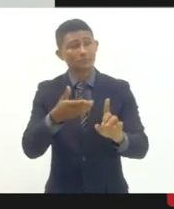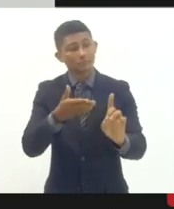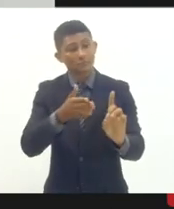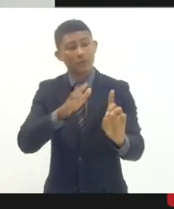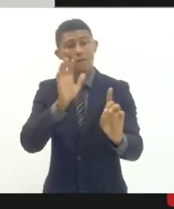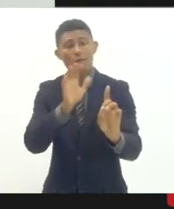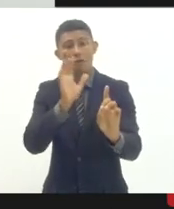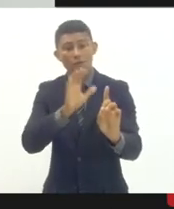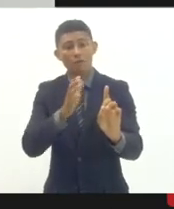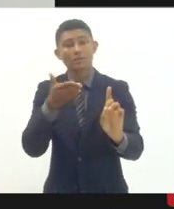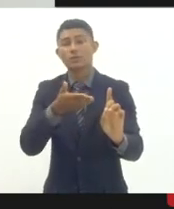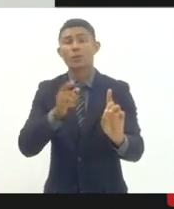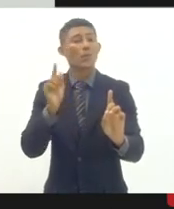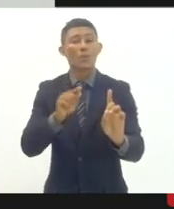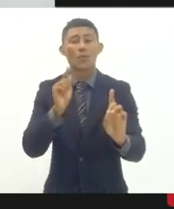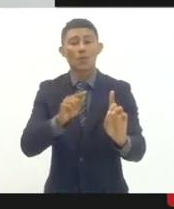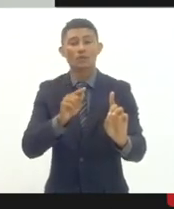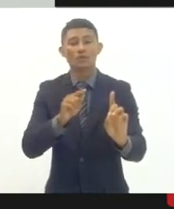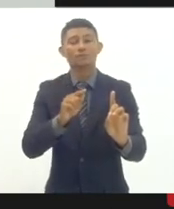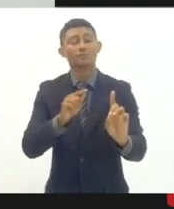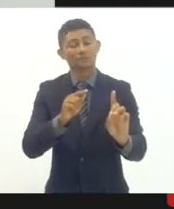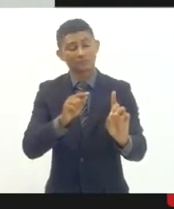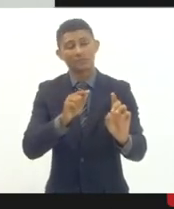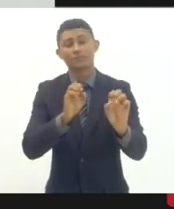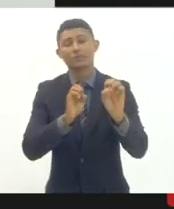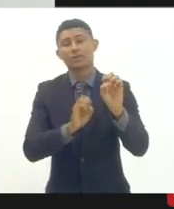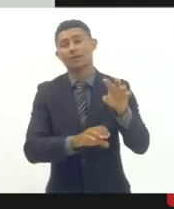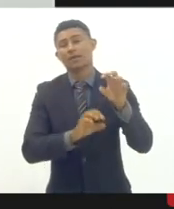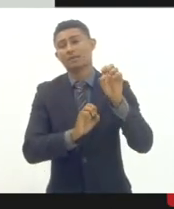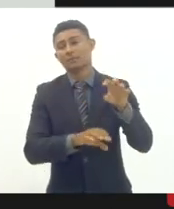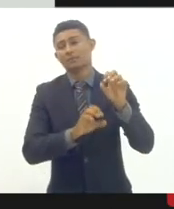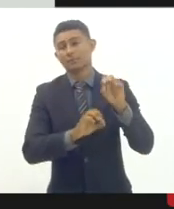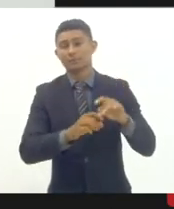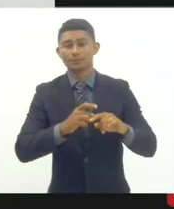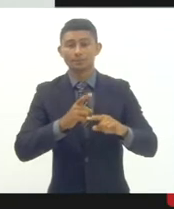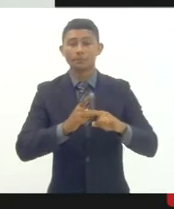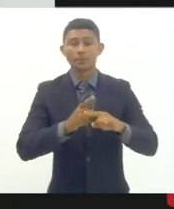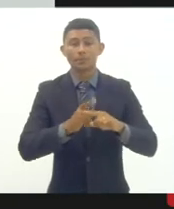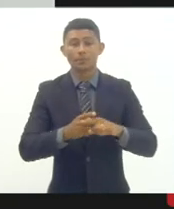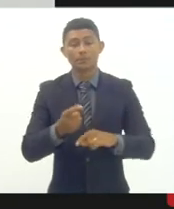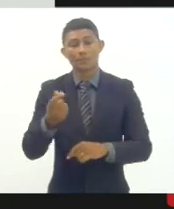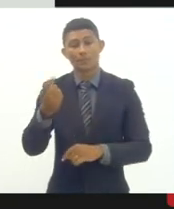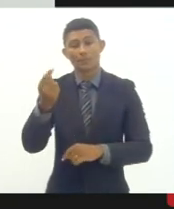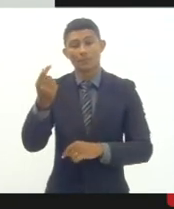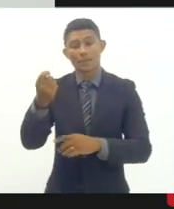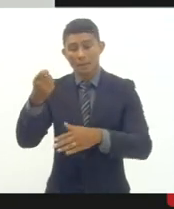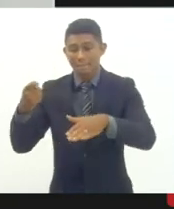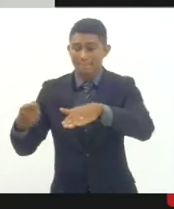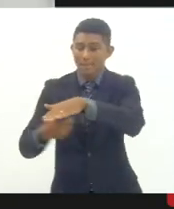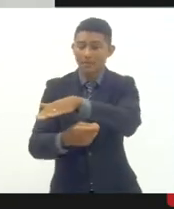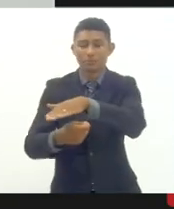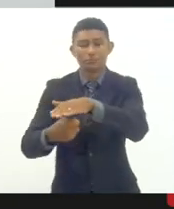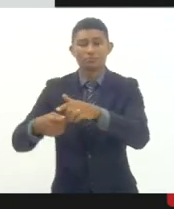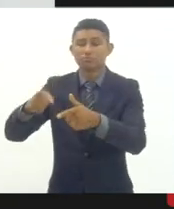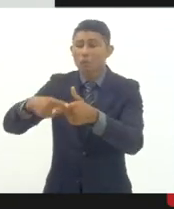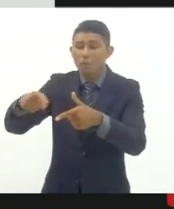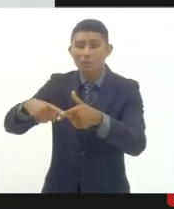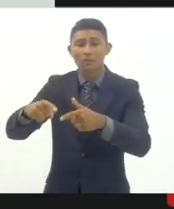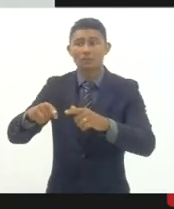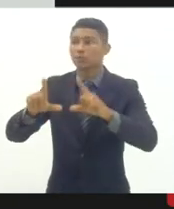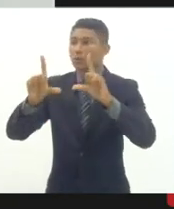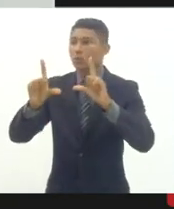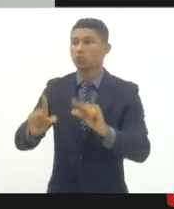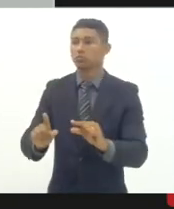justamente a educação quando a gente tem aí problemas de financiamento muito sérios precisamos refletir sobre essa